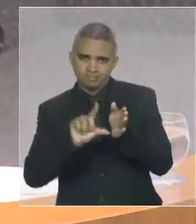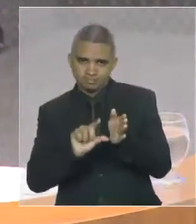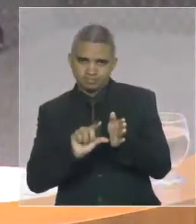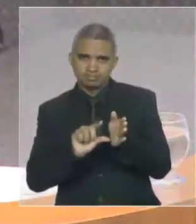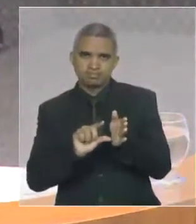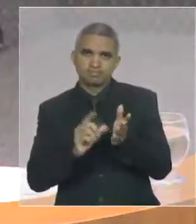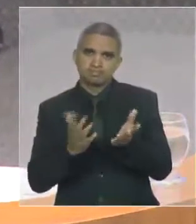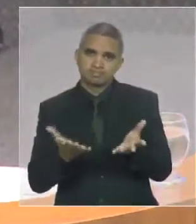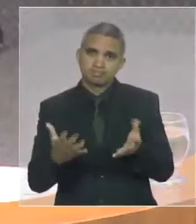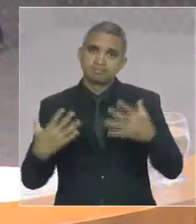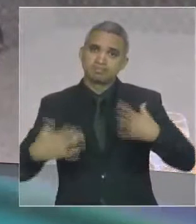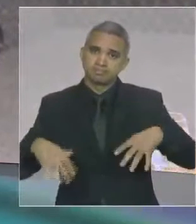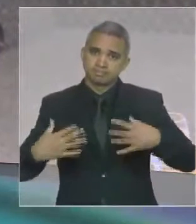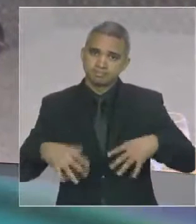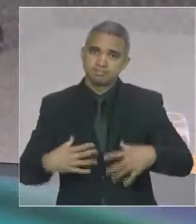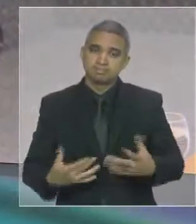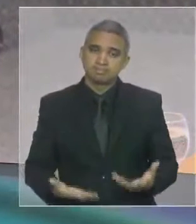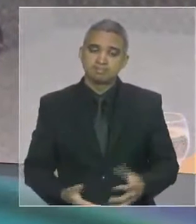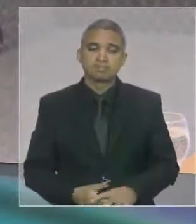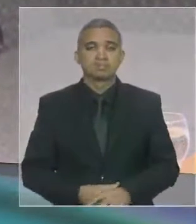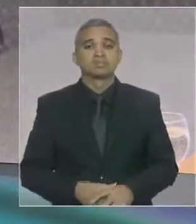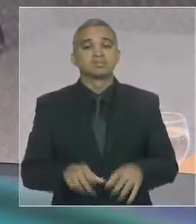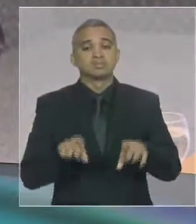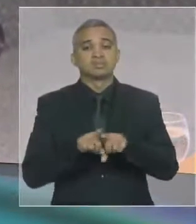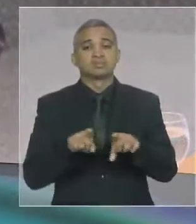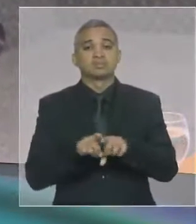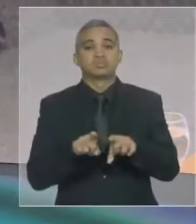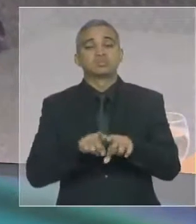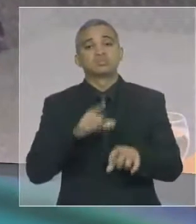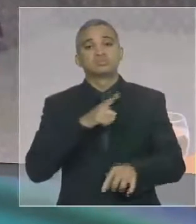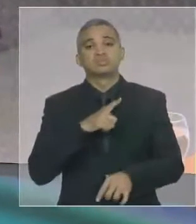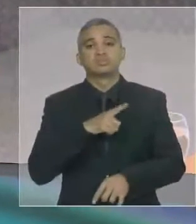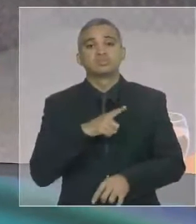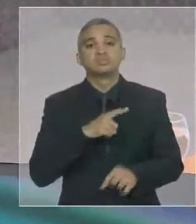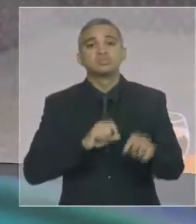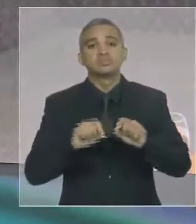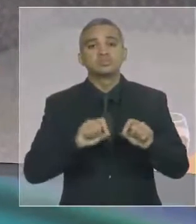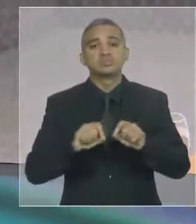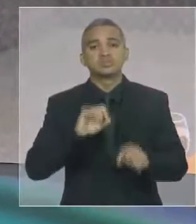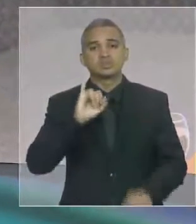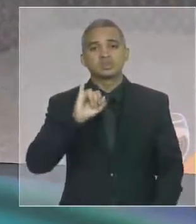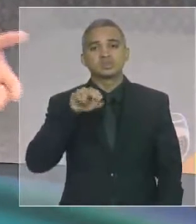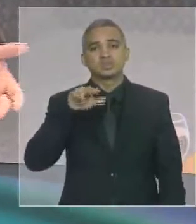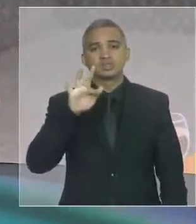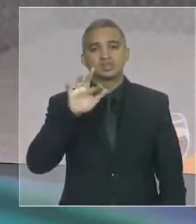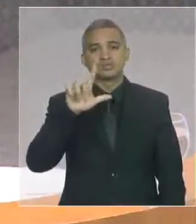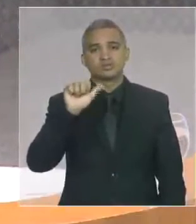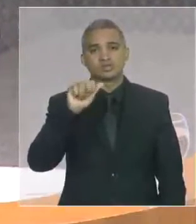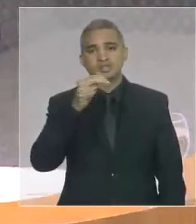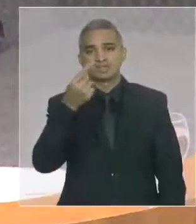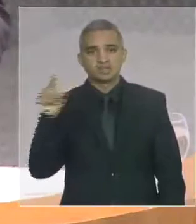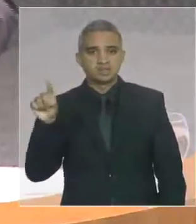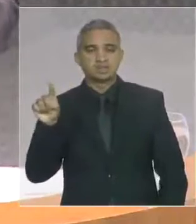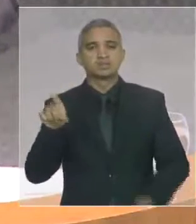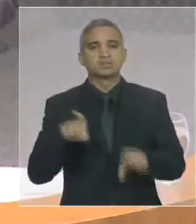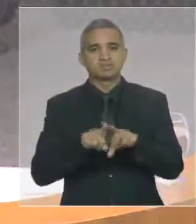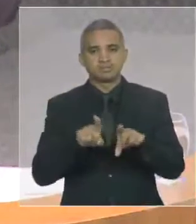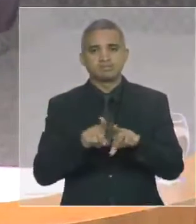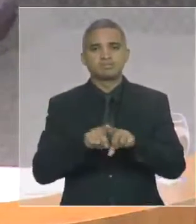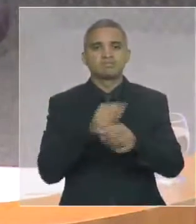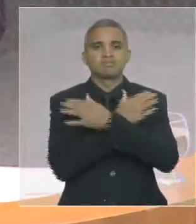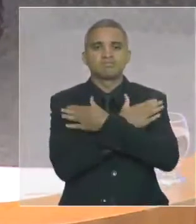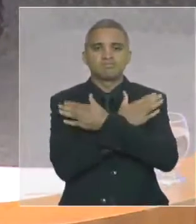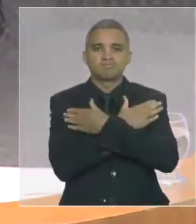bastante expressiva. Nós tivemos, claro, os efeitos da inflação e o aumento do desemprego, um